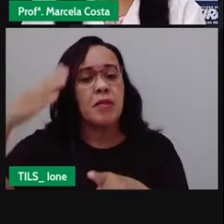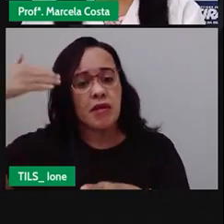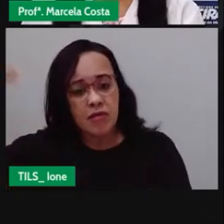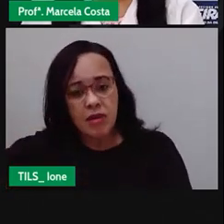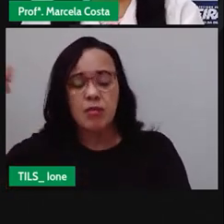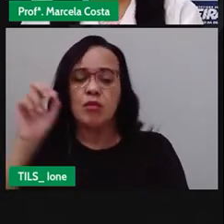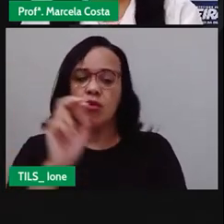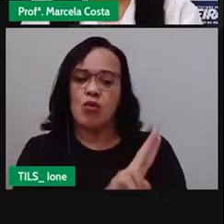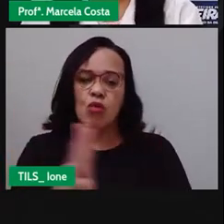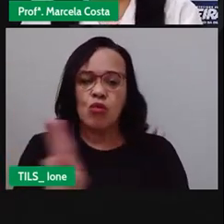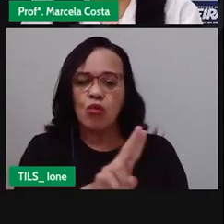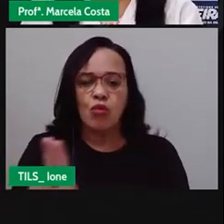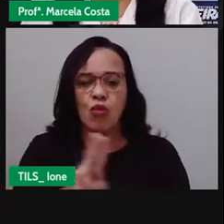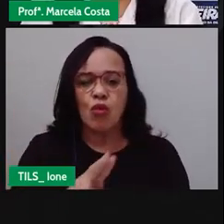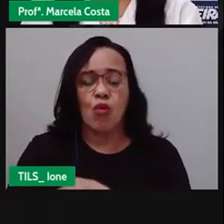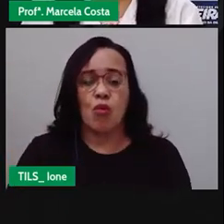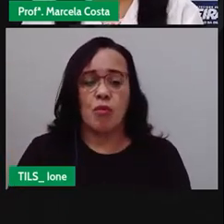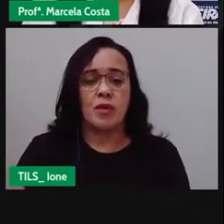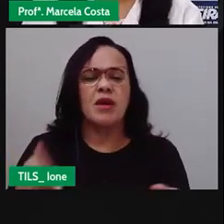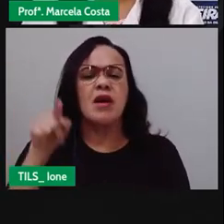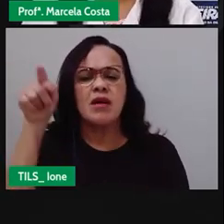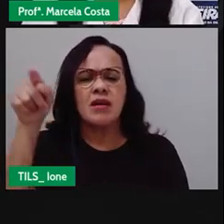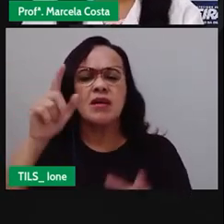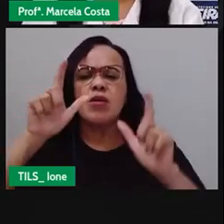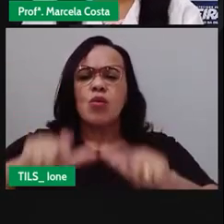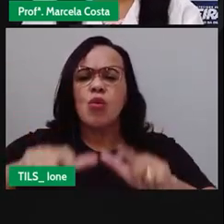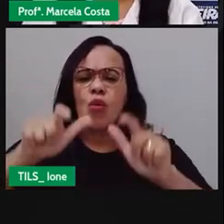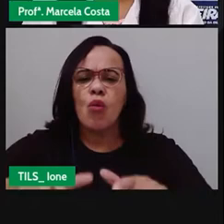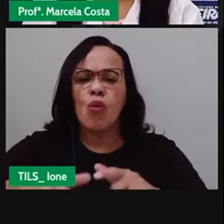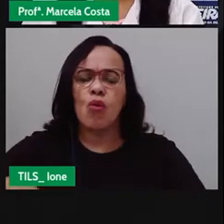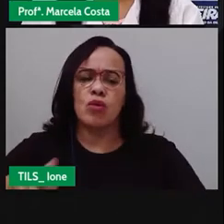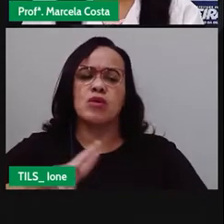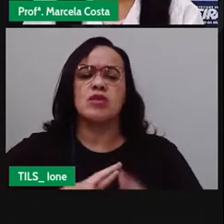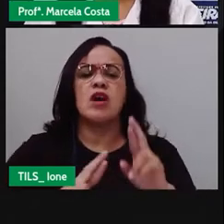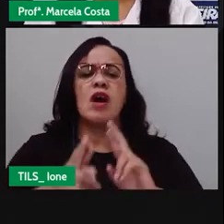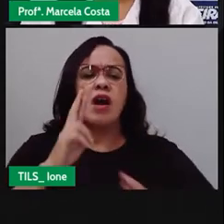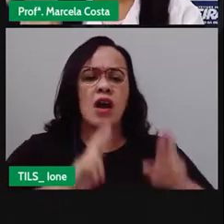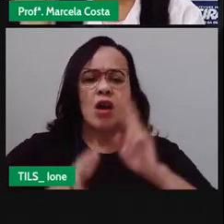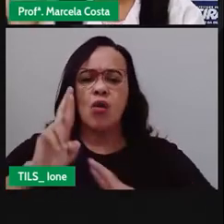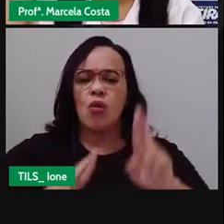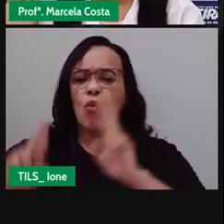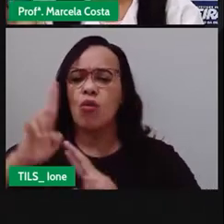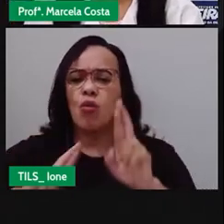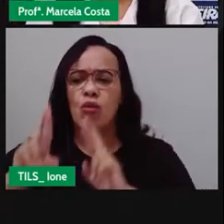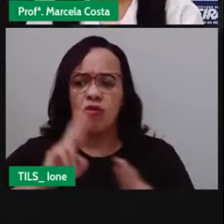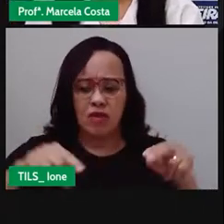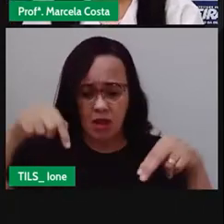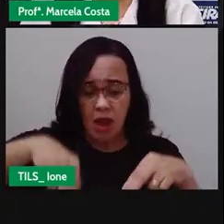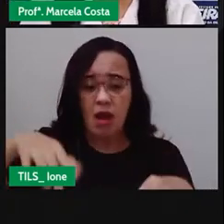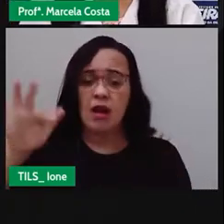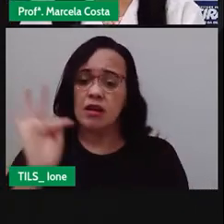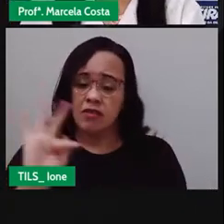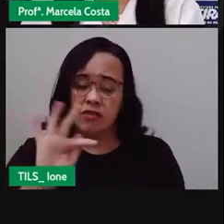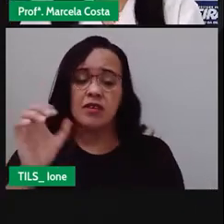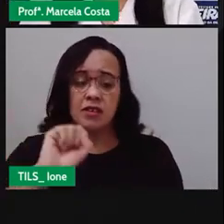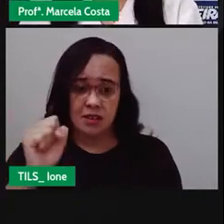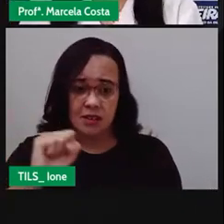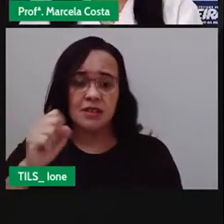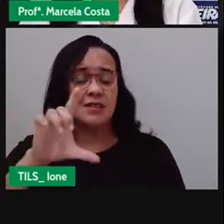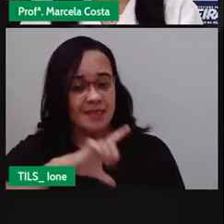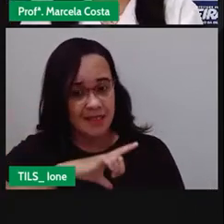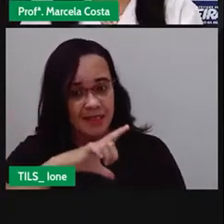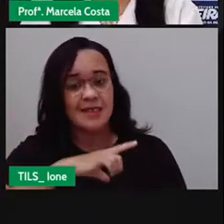na rodoviária do município. Você consegue observar lá nas paredes internas do,